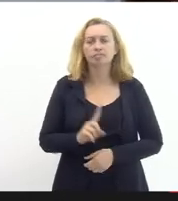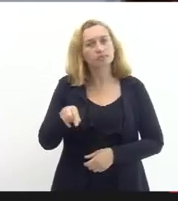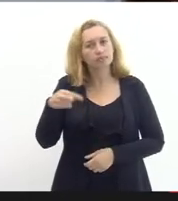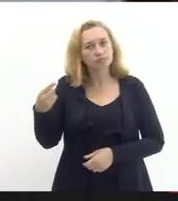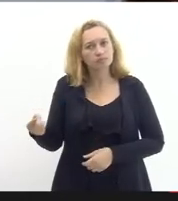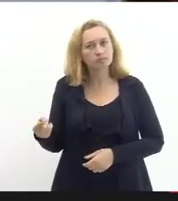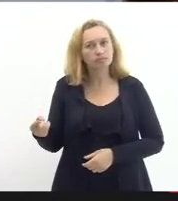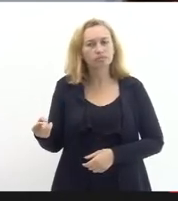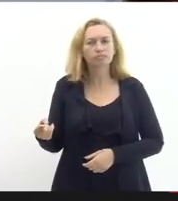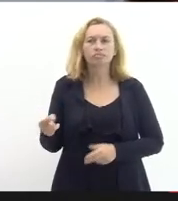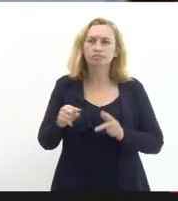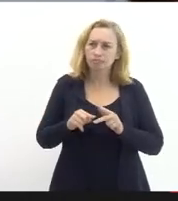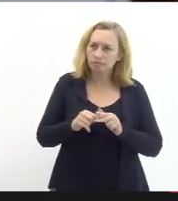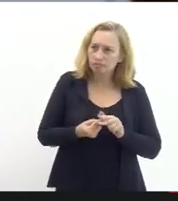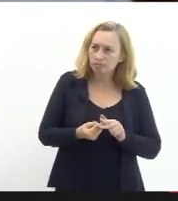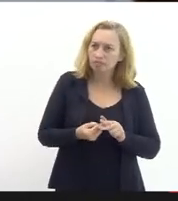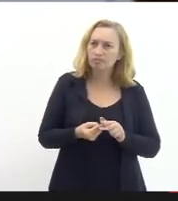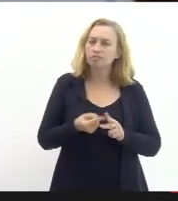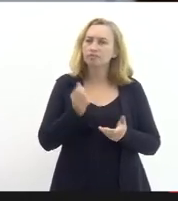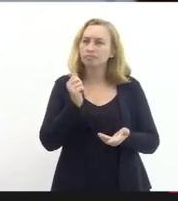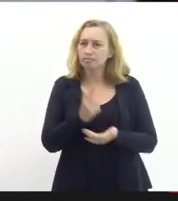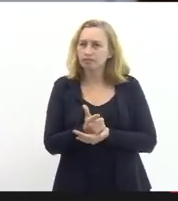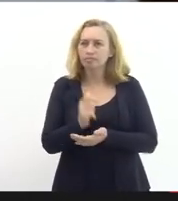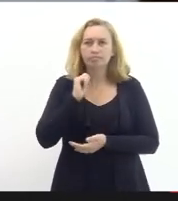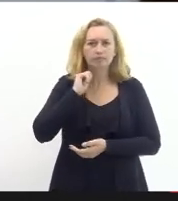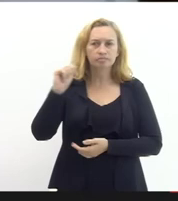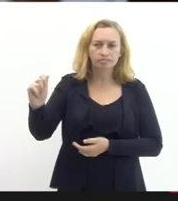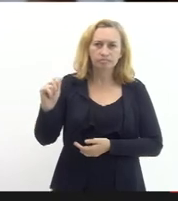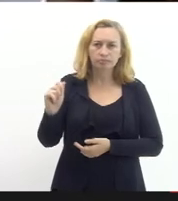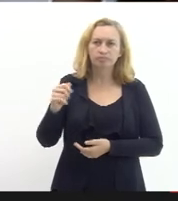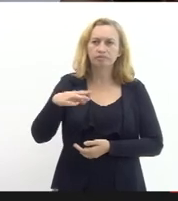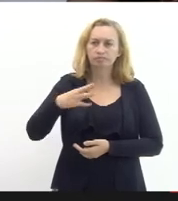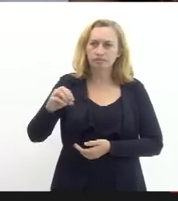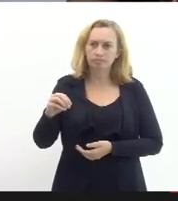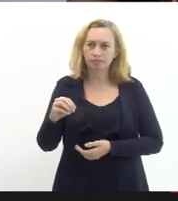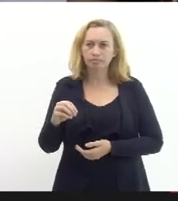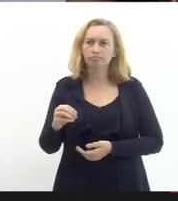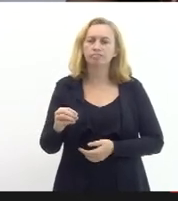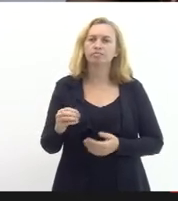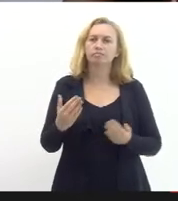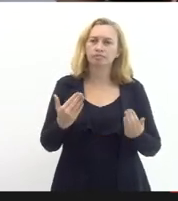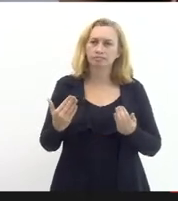foram todos reajustados o pagamento de abril que sai em maio retroativo a março